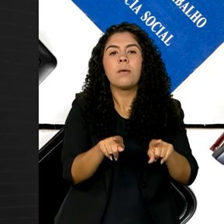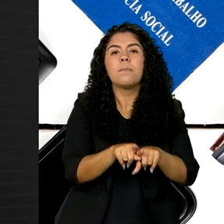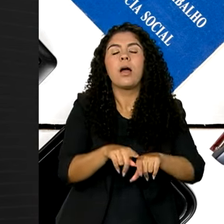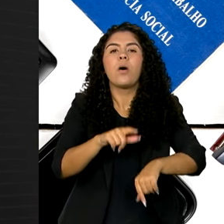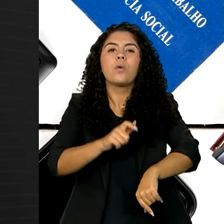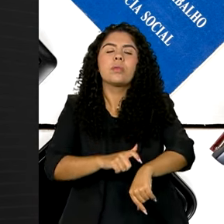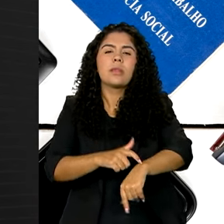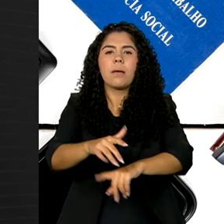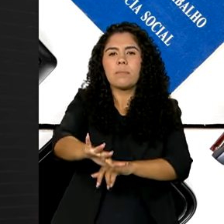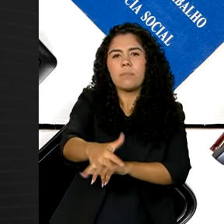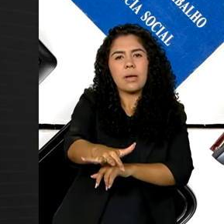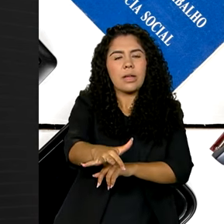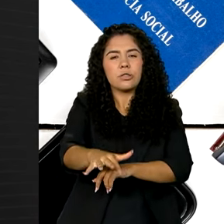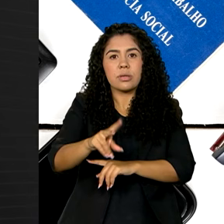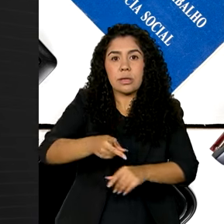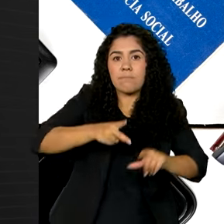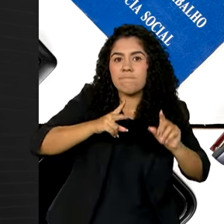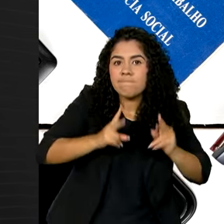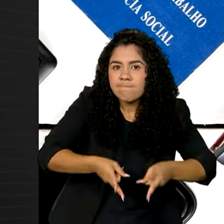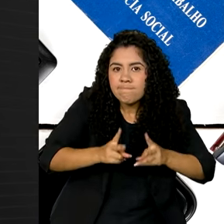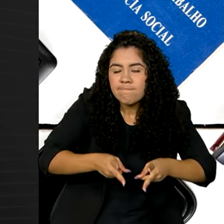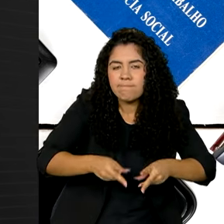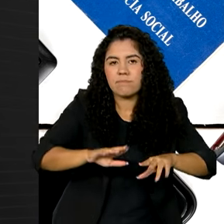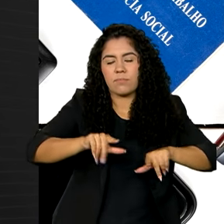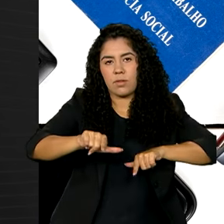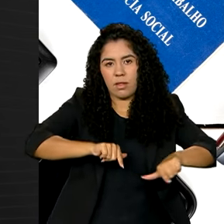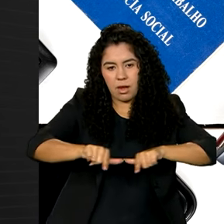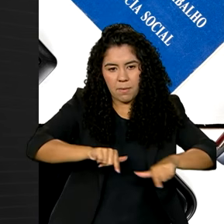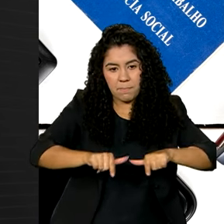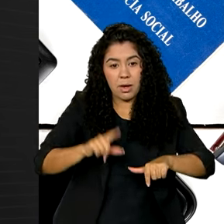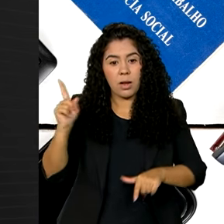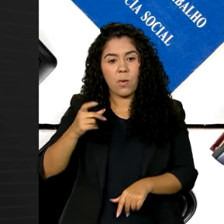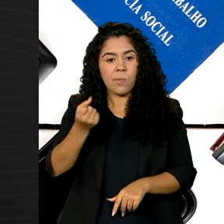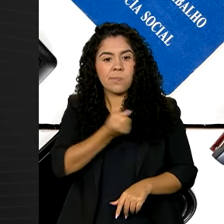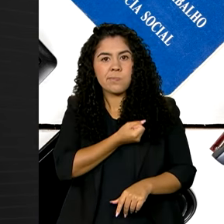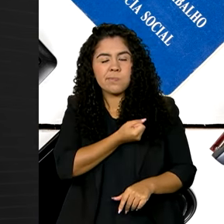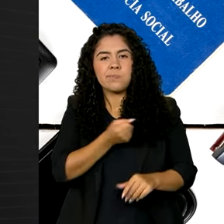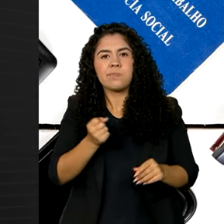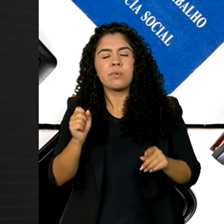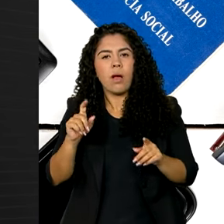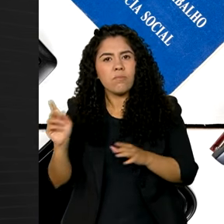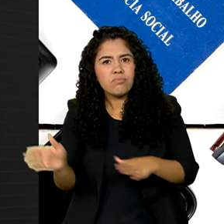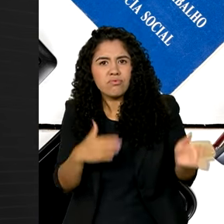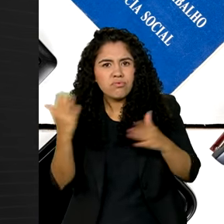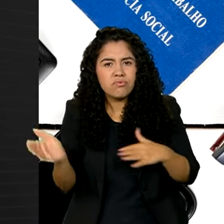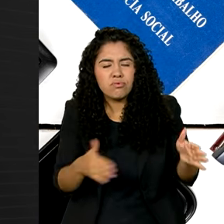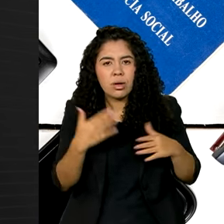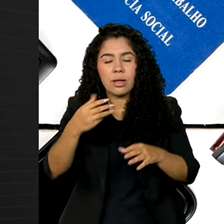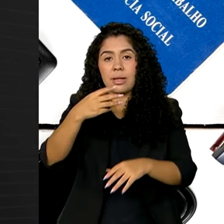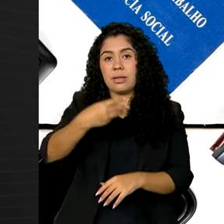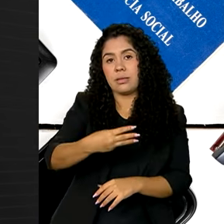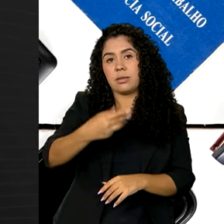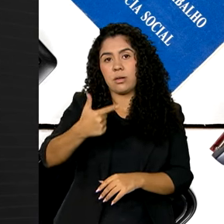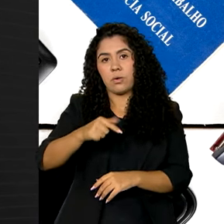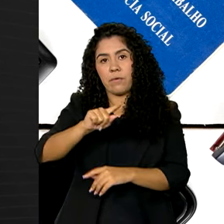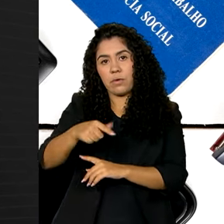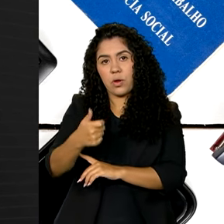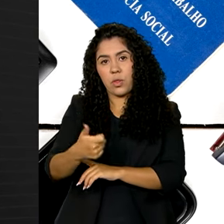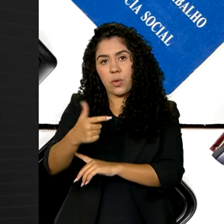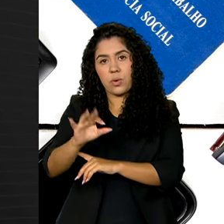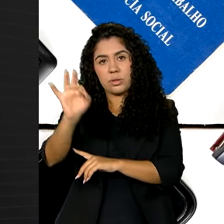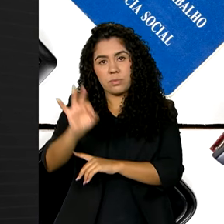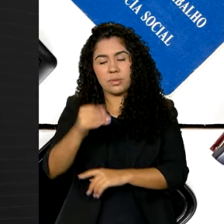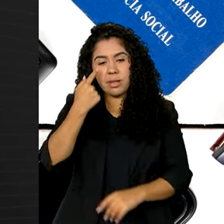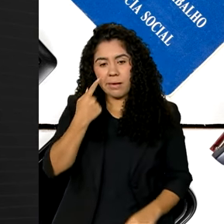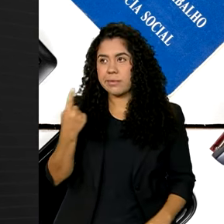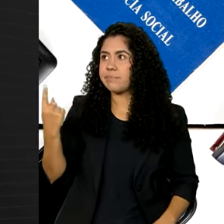permanência no trabalho. Segundo os números, a conta de rotatividade chegou a 32,12% nos